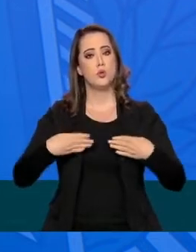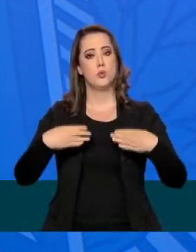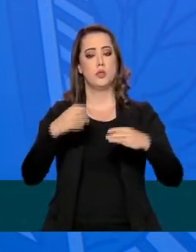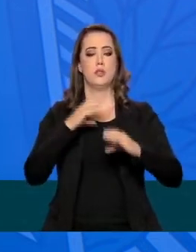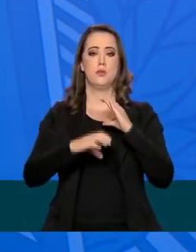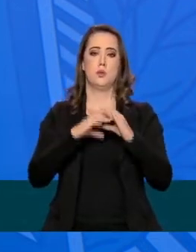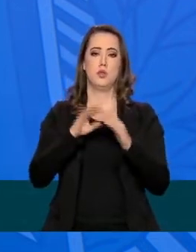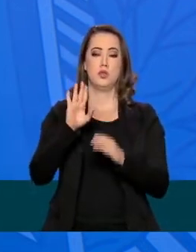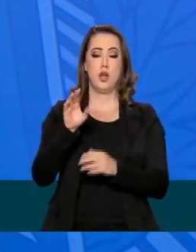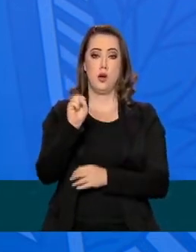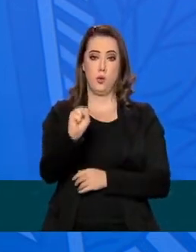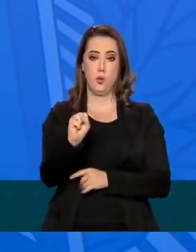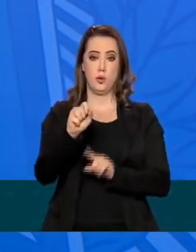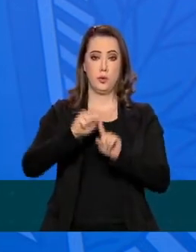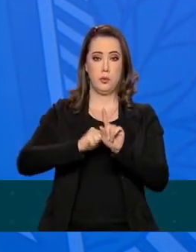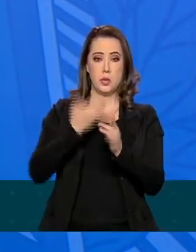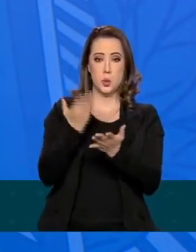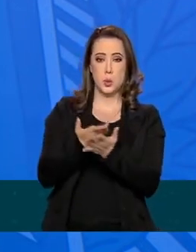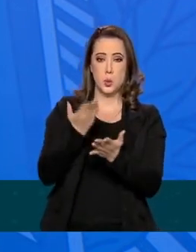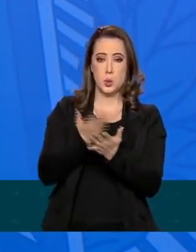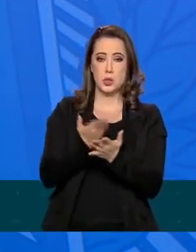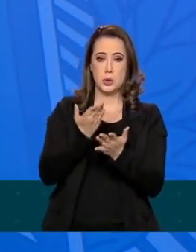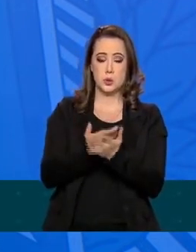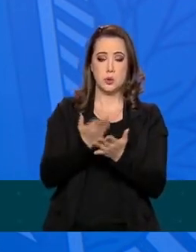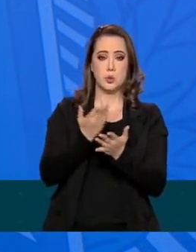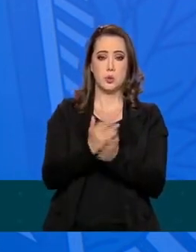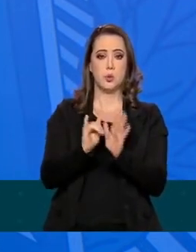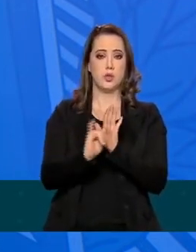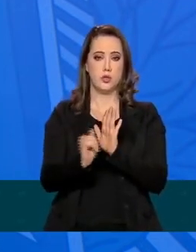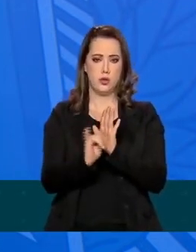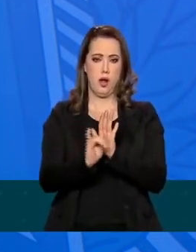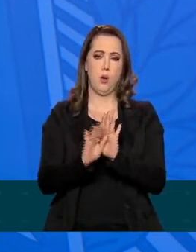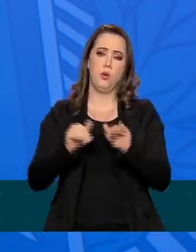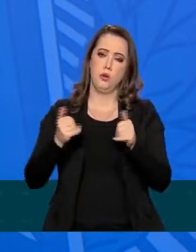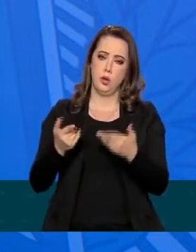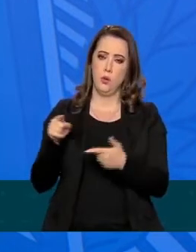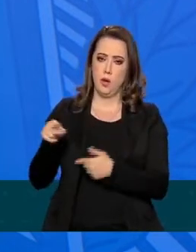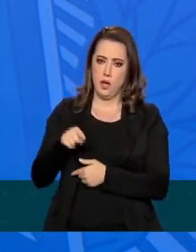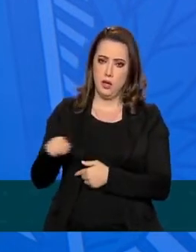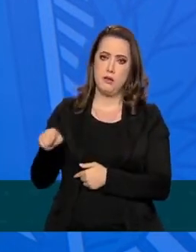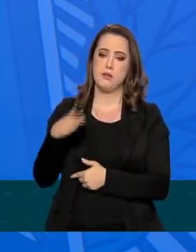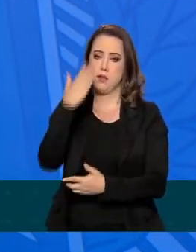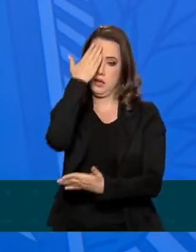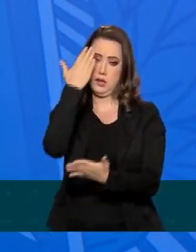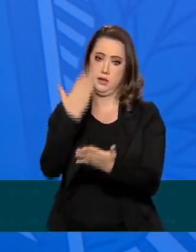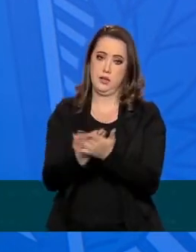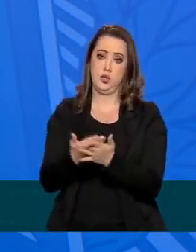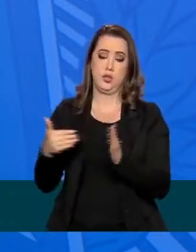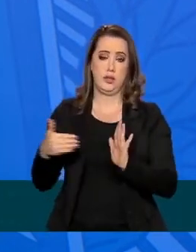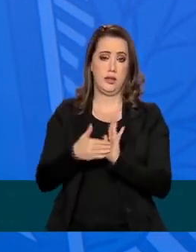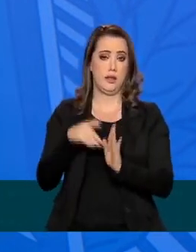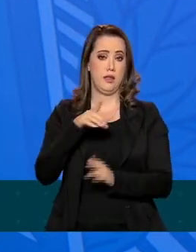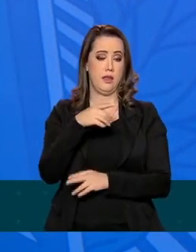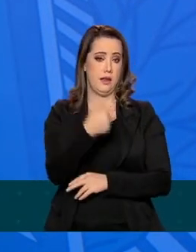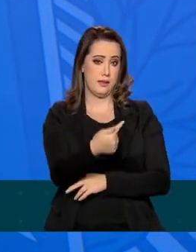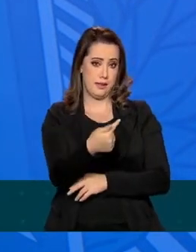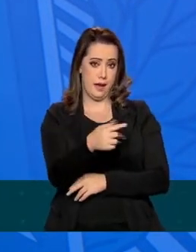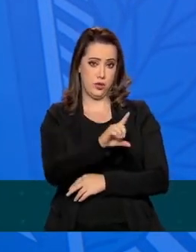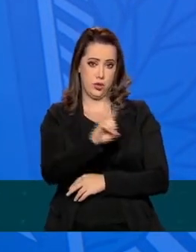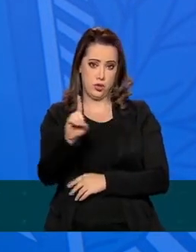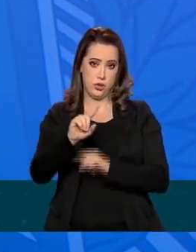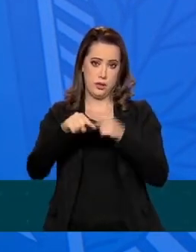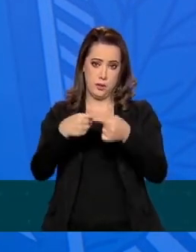já estão há oito meses em cima do edital, em até sete dias ele consegue publicar